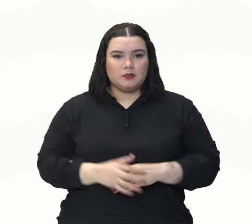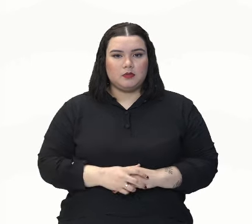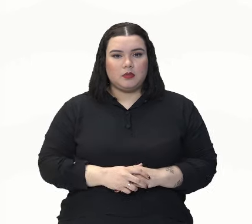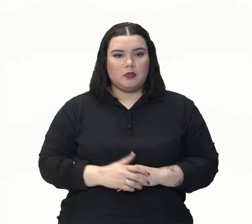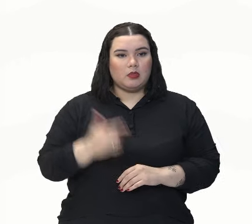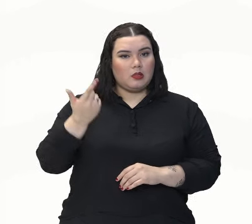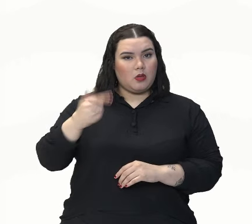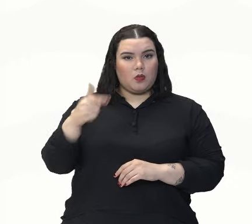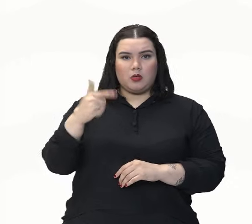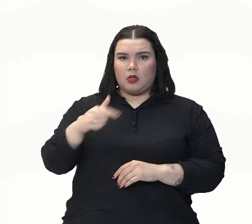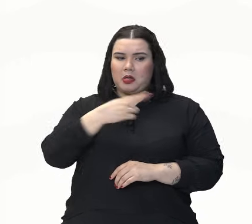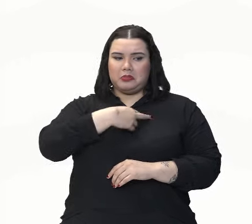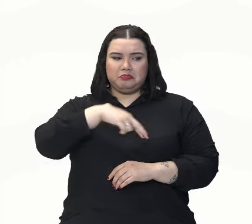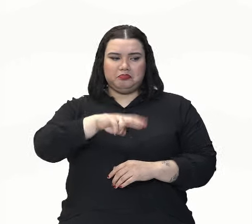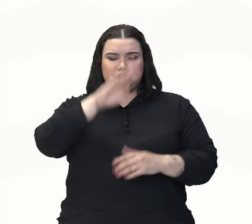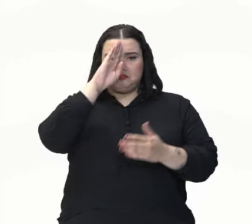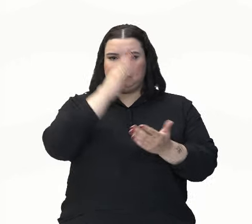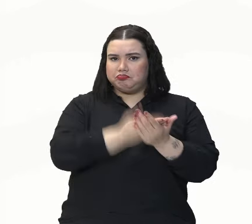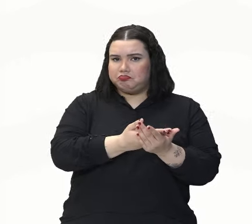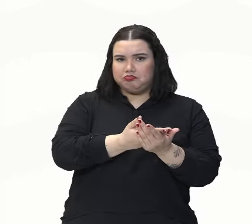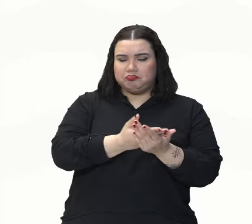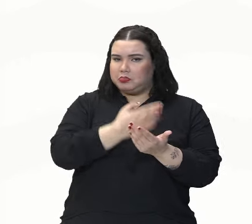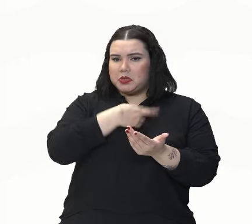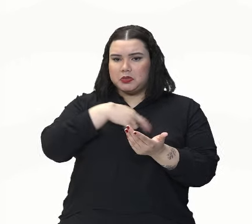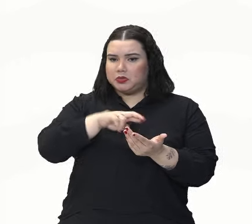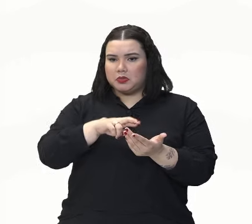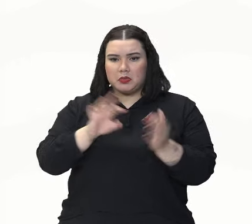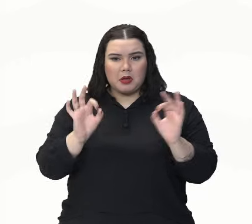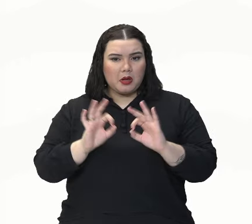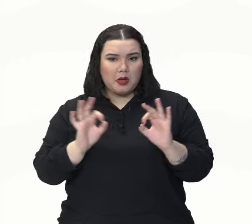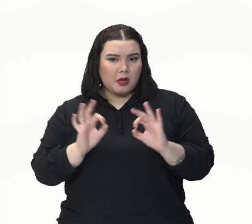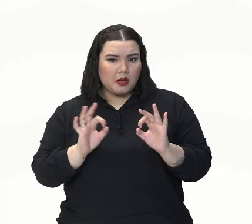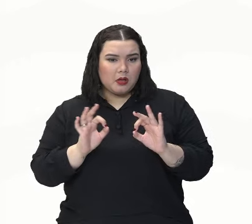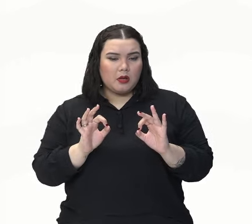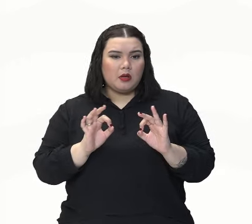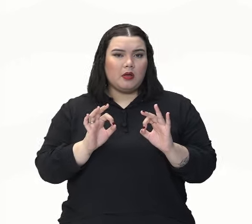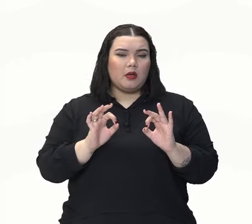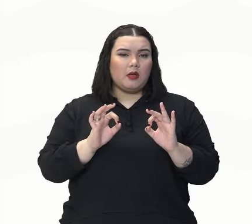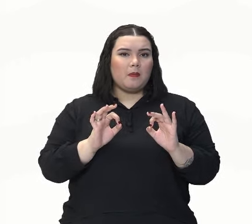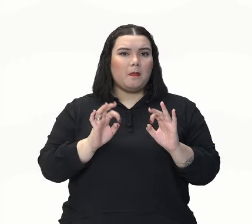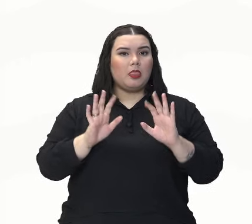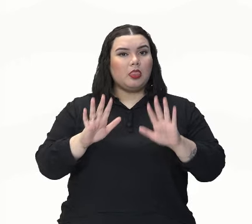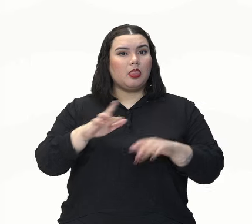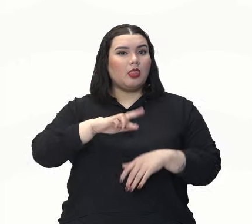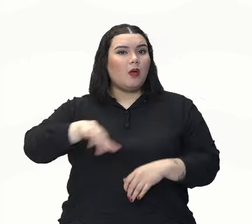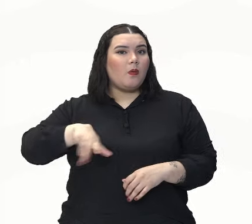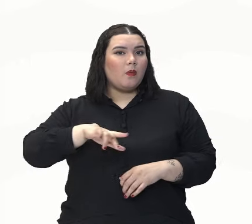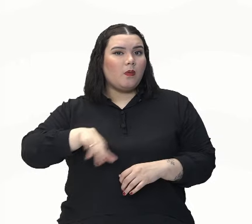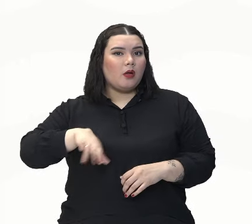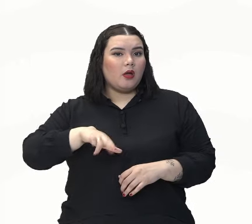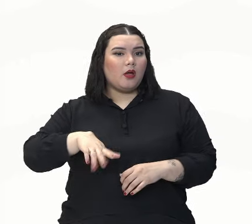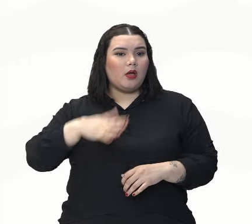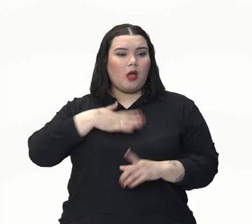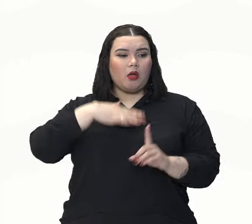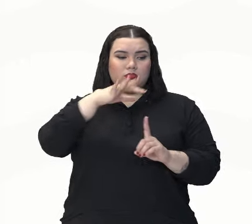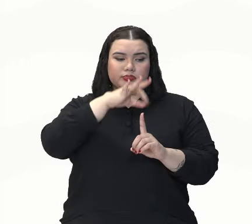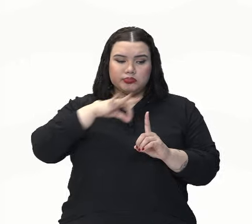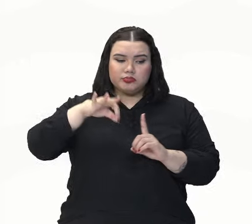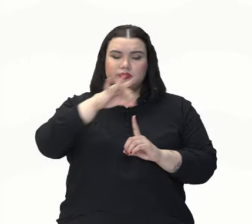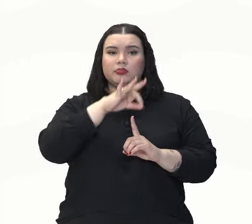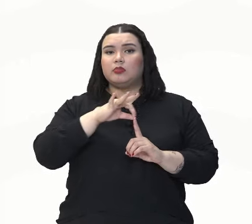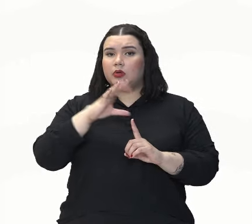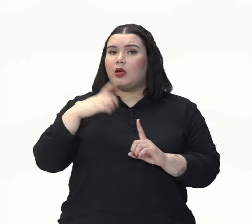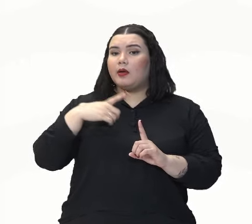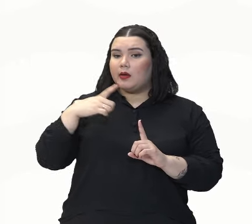temos religião, não significa dizer que eu não sou espiritualizada.